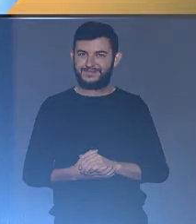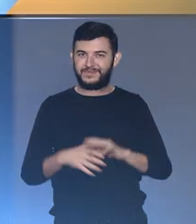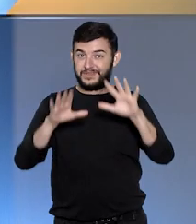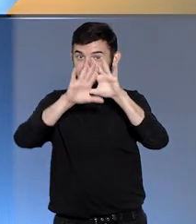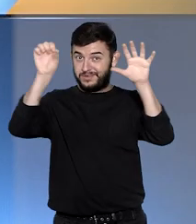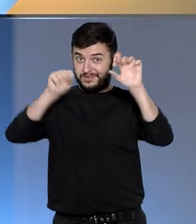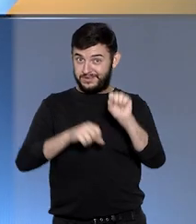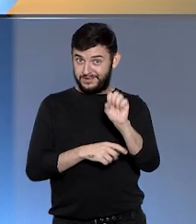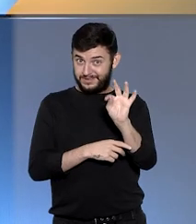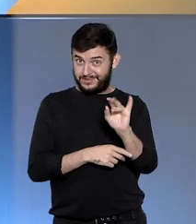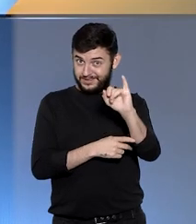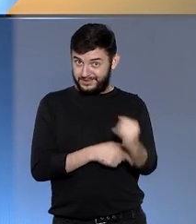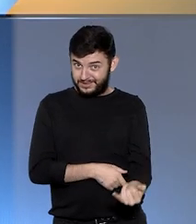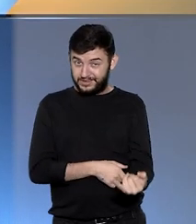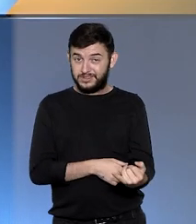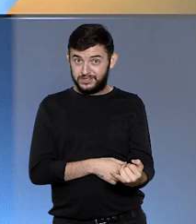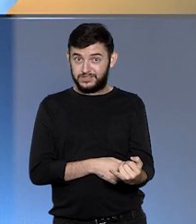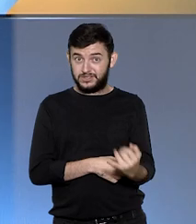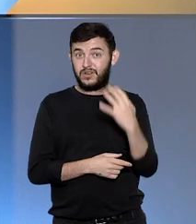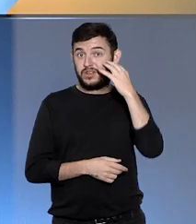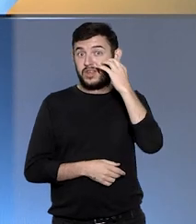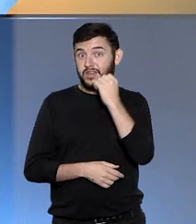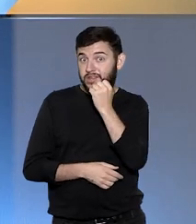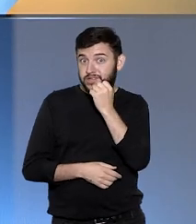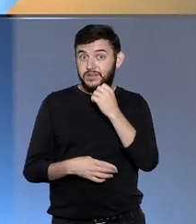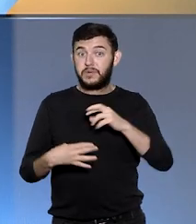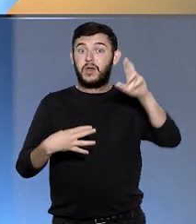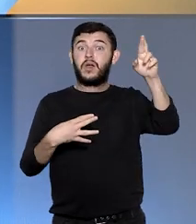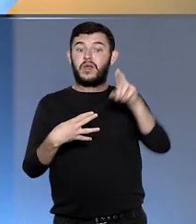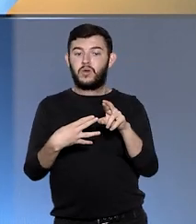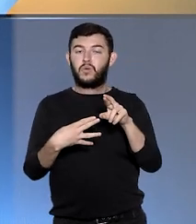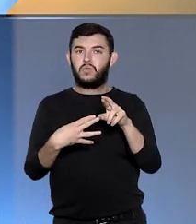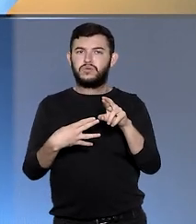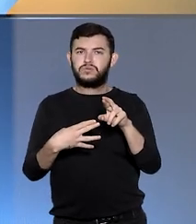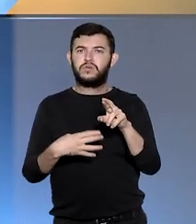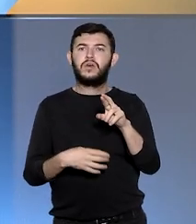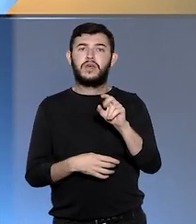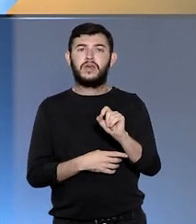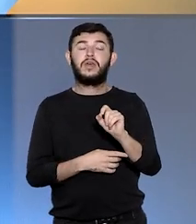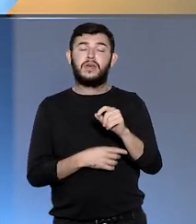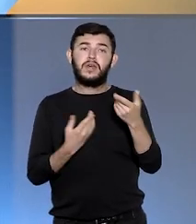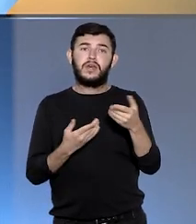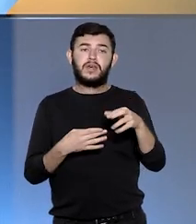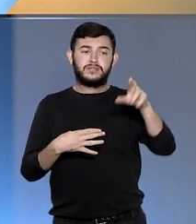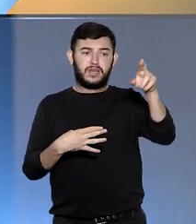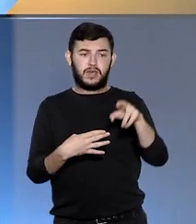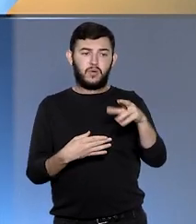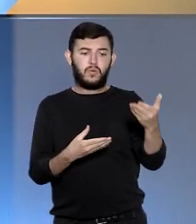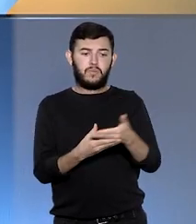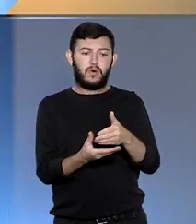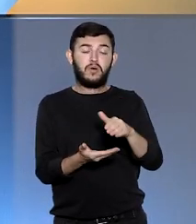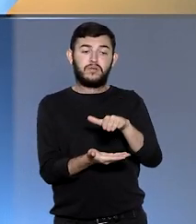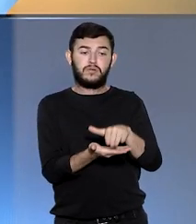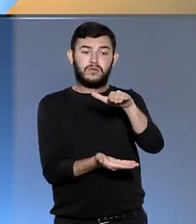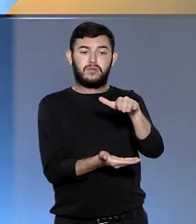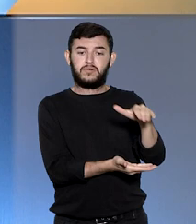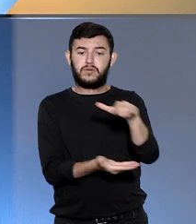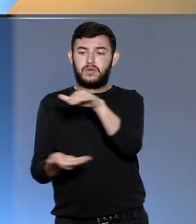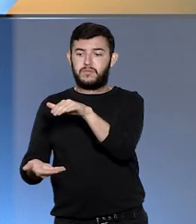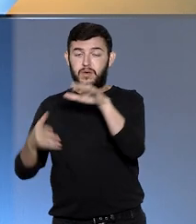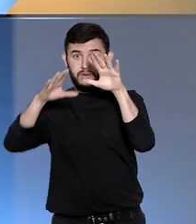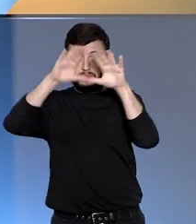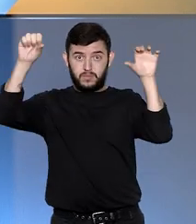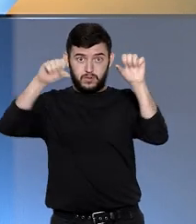O Superior Tribunal de Justiça admitiu recurso extraordinário e determinou remessa ao Supremo Tribunal